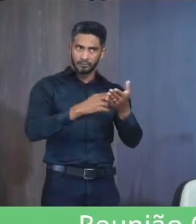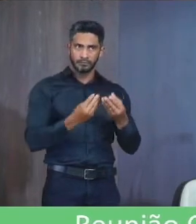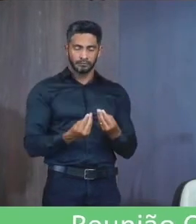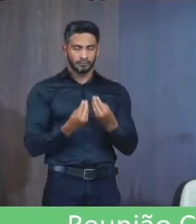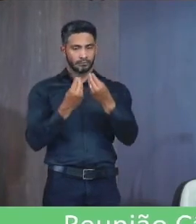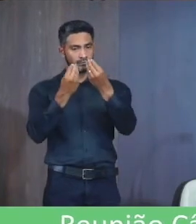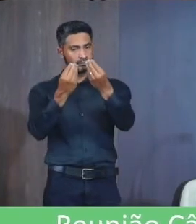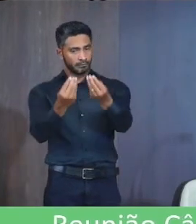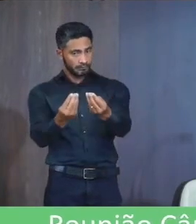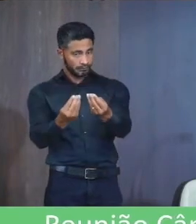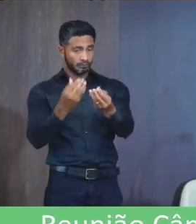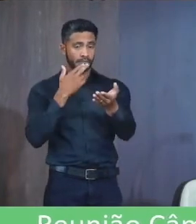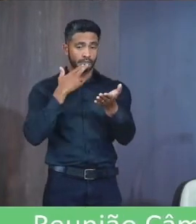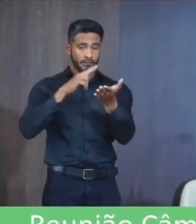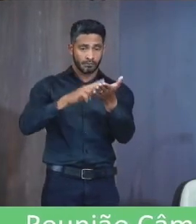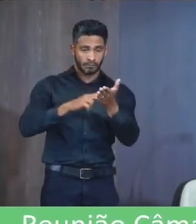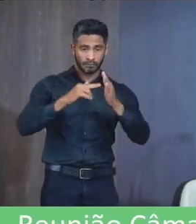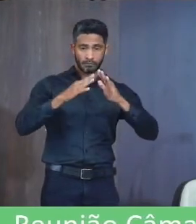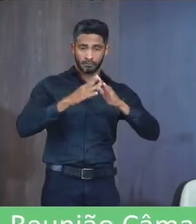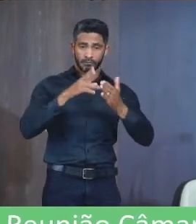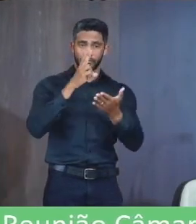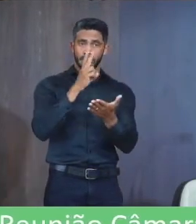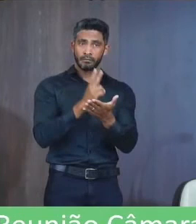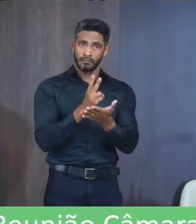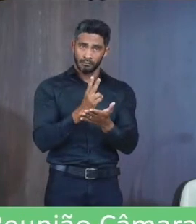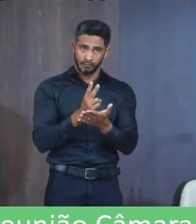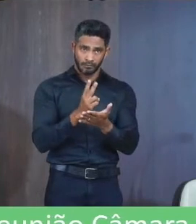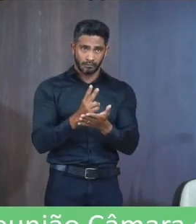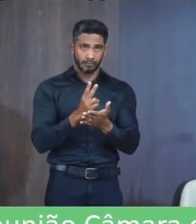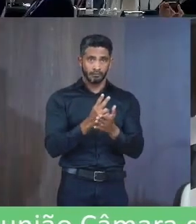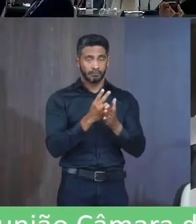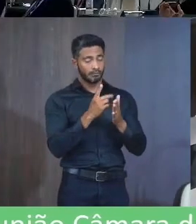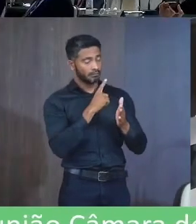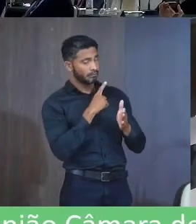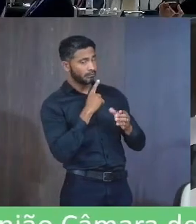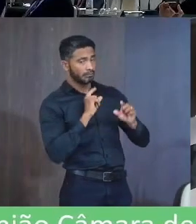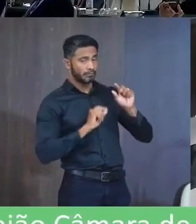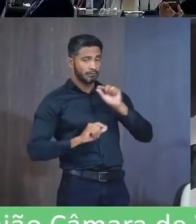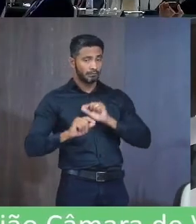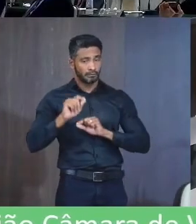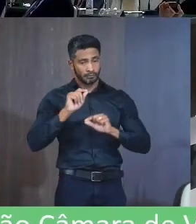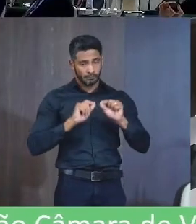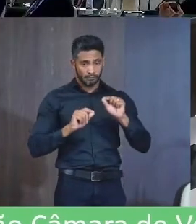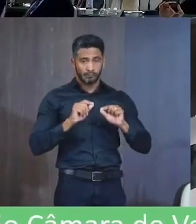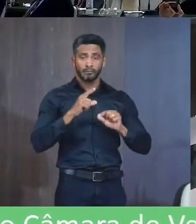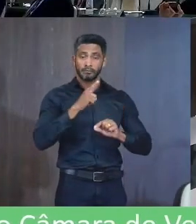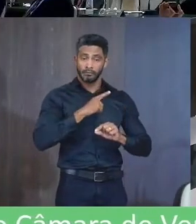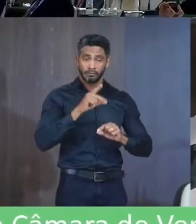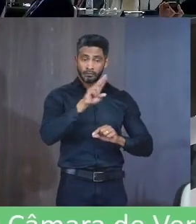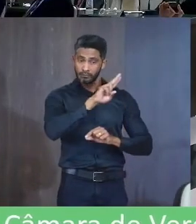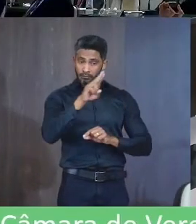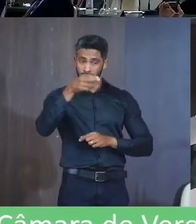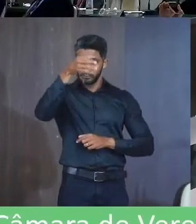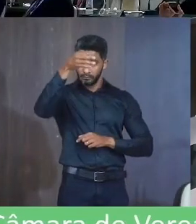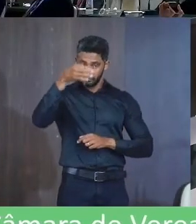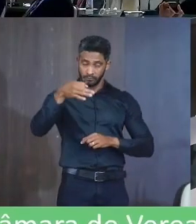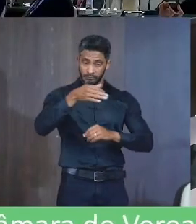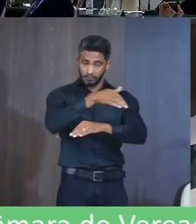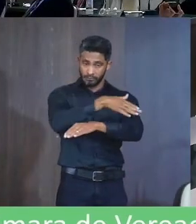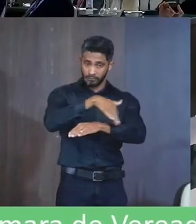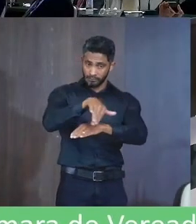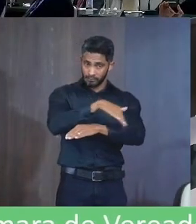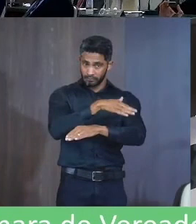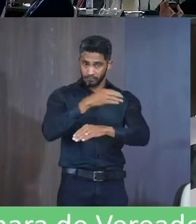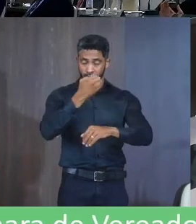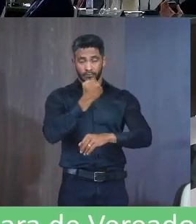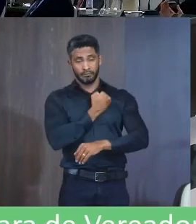entrega Em domicílio Sempre que Atendidas As seguintes condições Houver indicação Correta De endereço Para a entrega Do